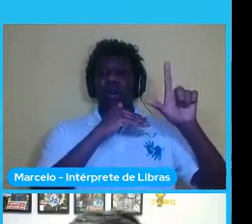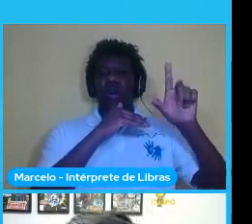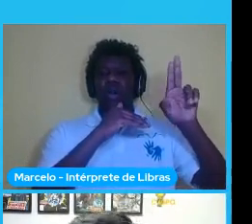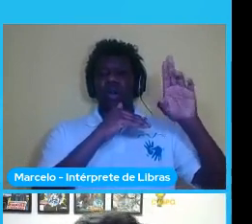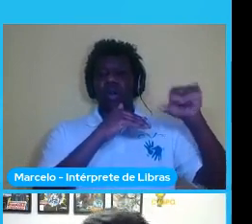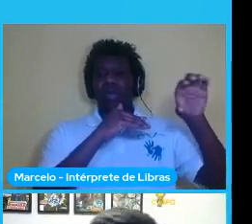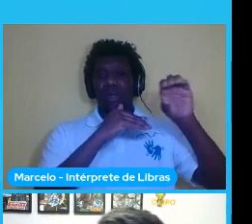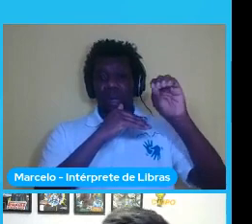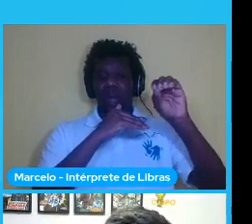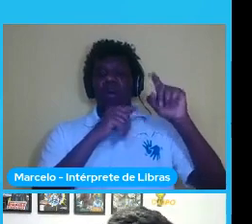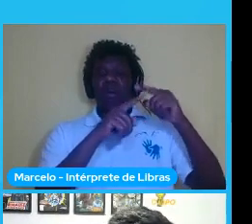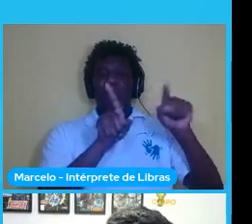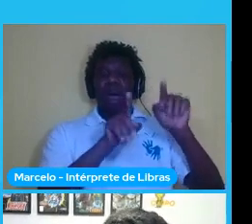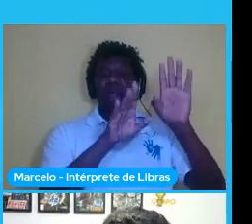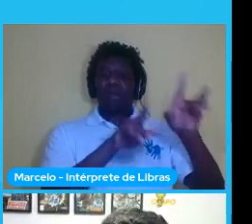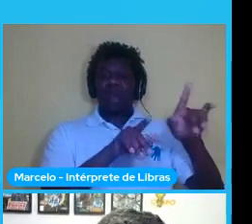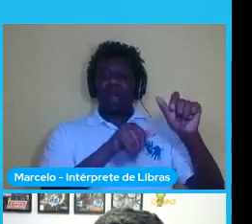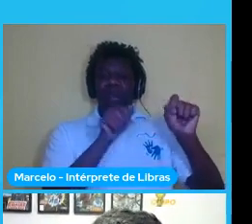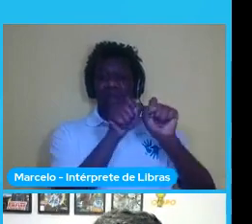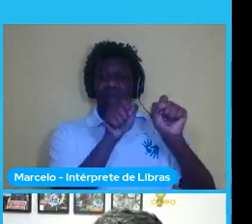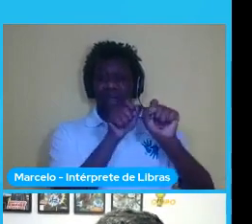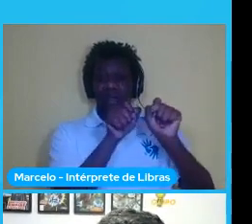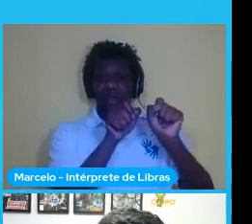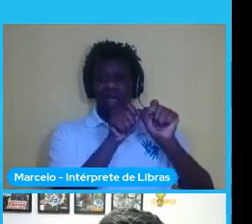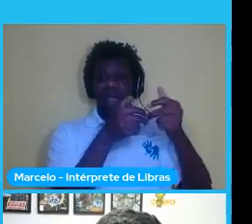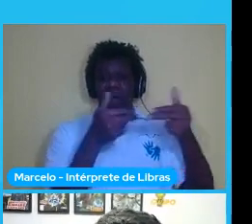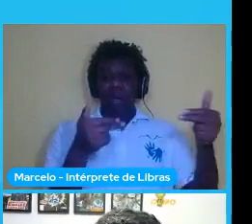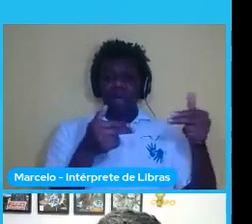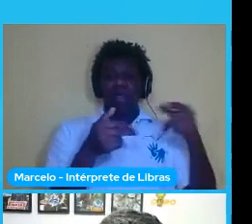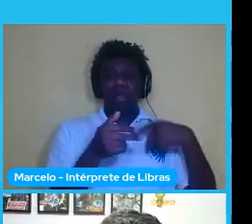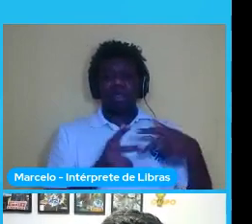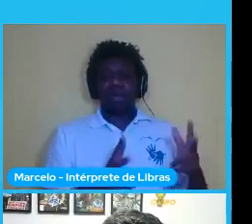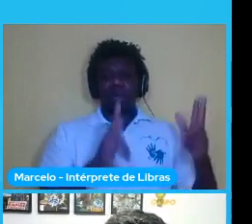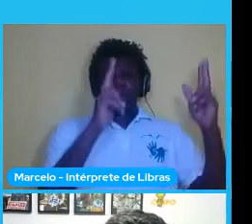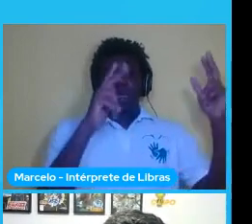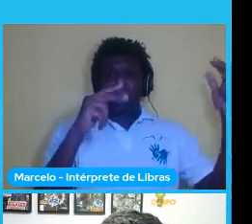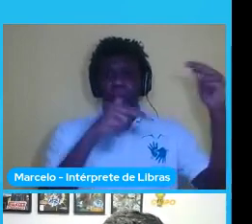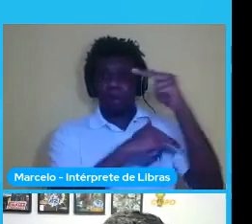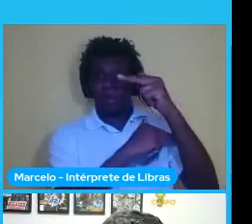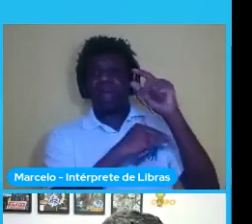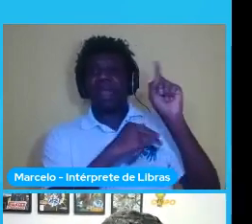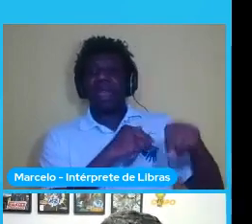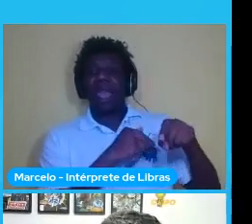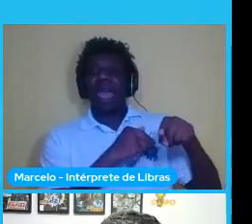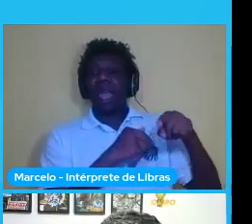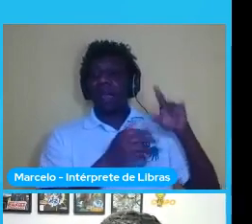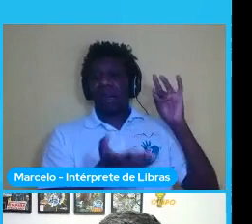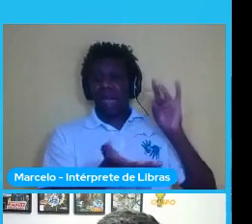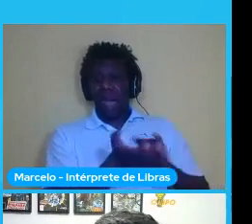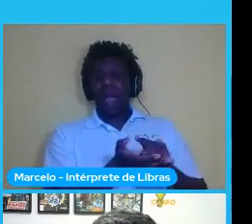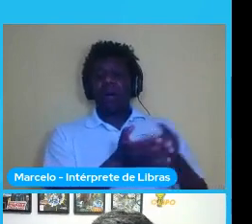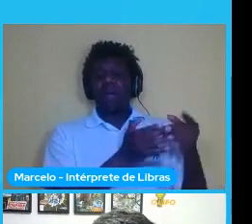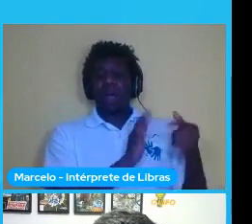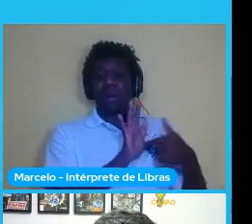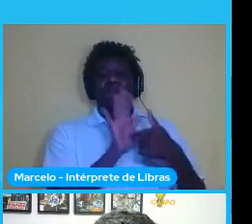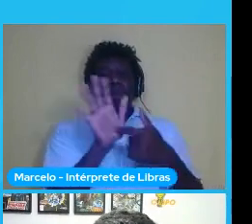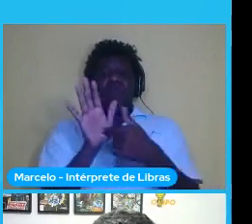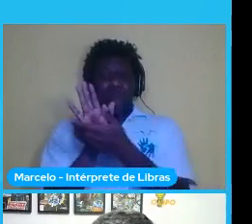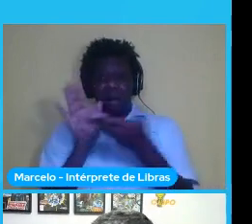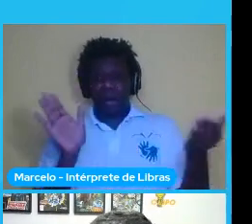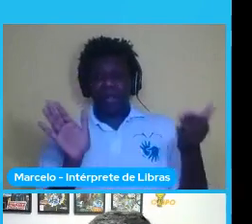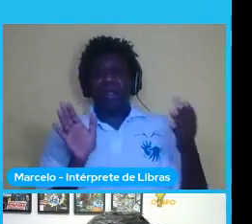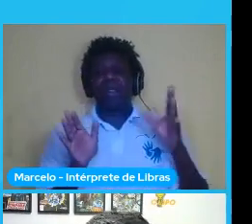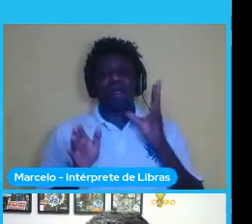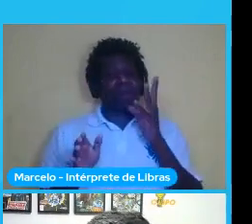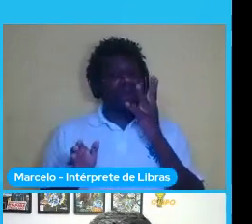só que para fazer a parte de predição em tempo real que era um objetivo de trazer para cá ele estava demorando